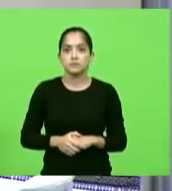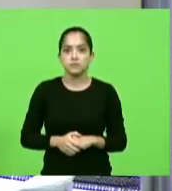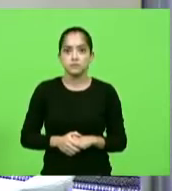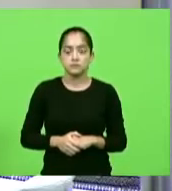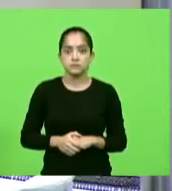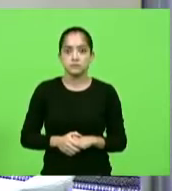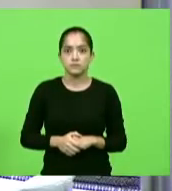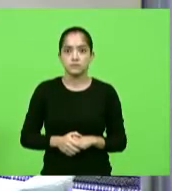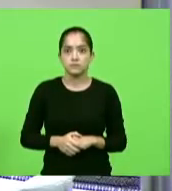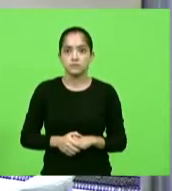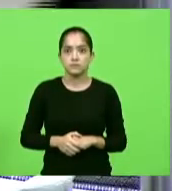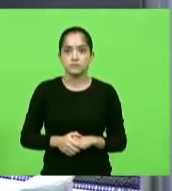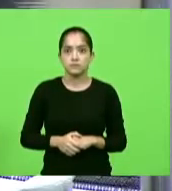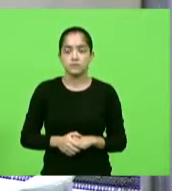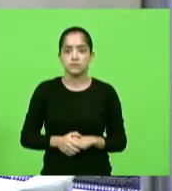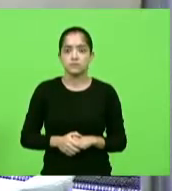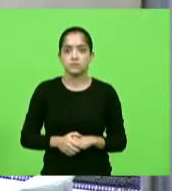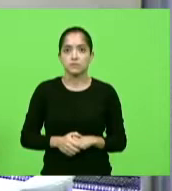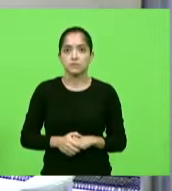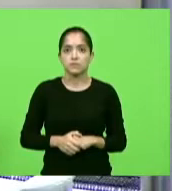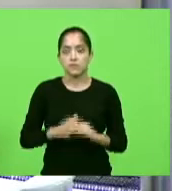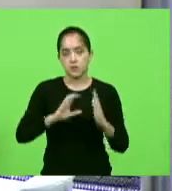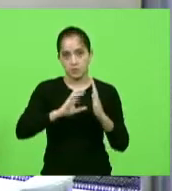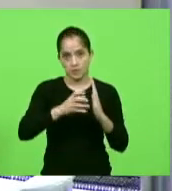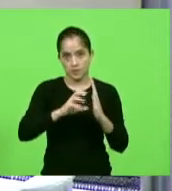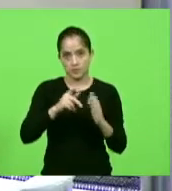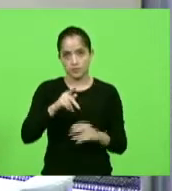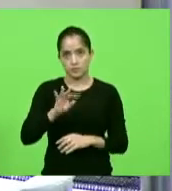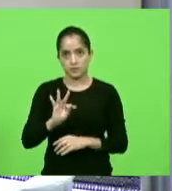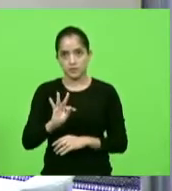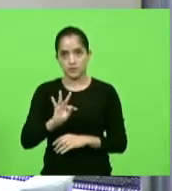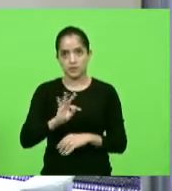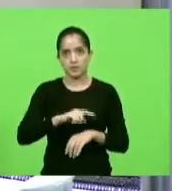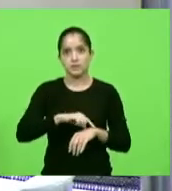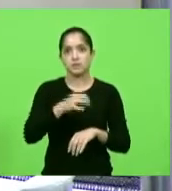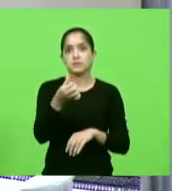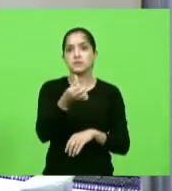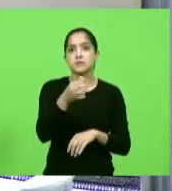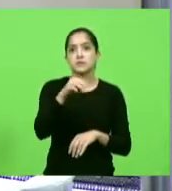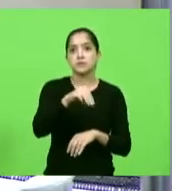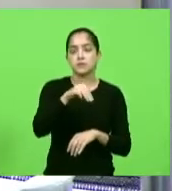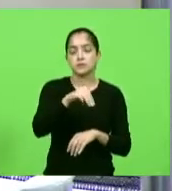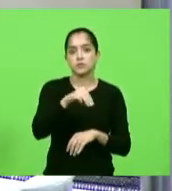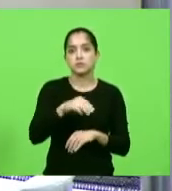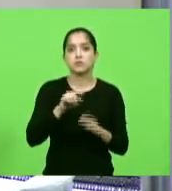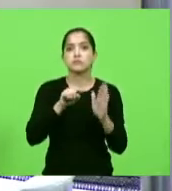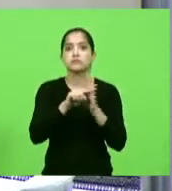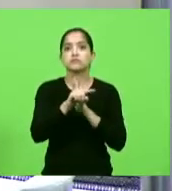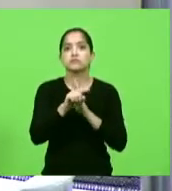Segundo o Partido dos Trabalhadores, por seis minutos. Alguém fará o uso da palavra?